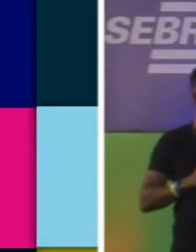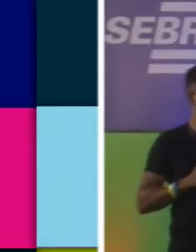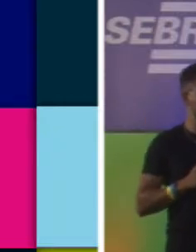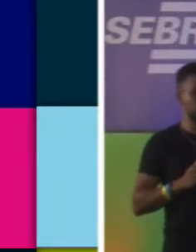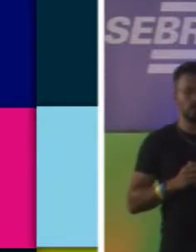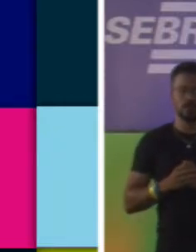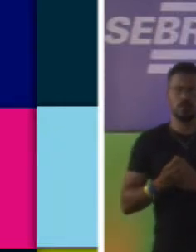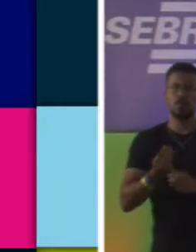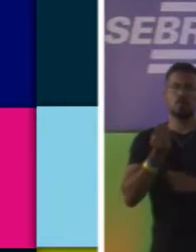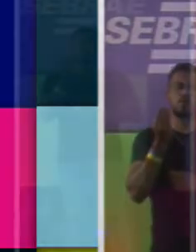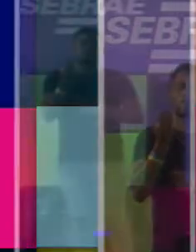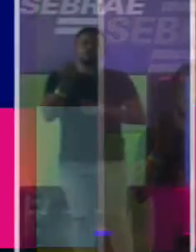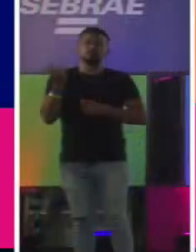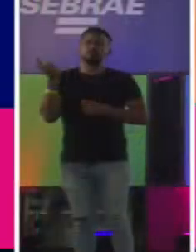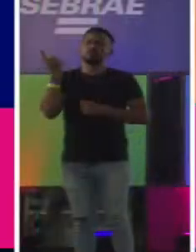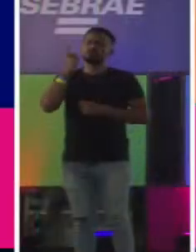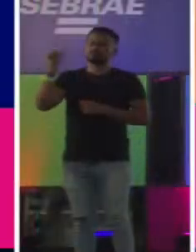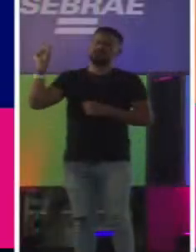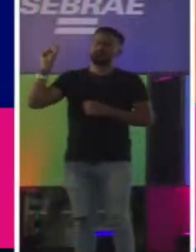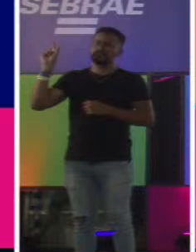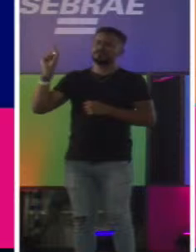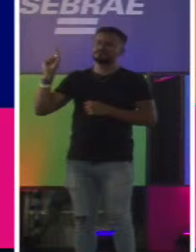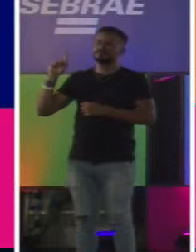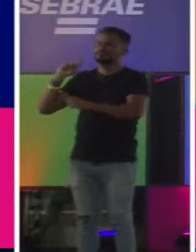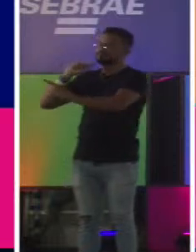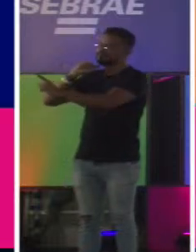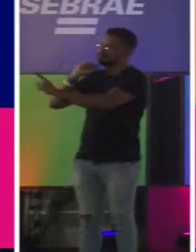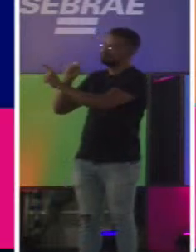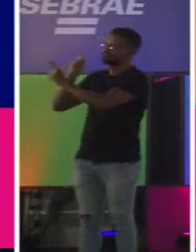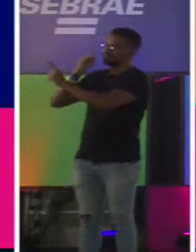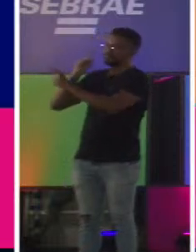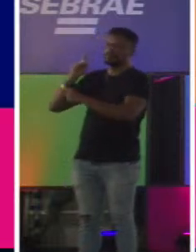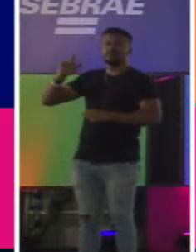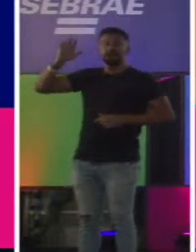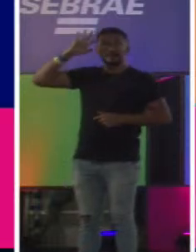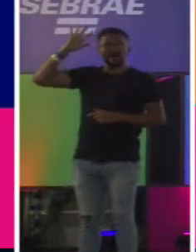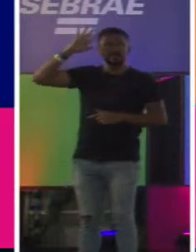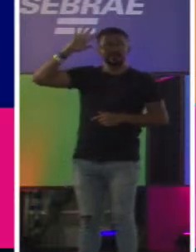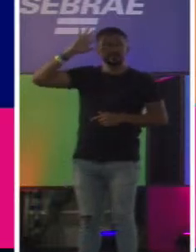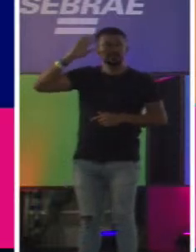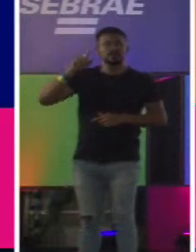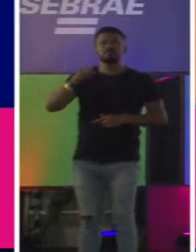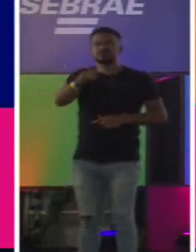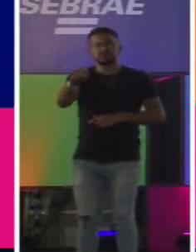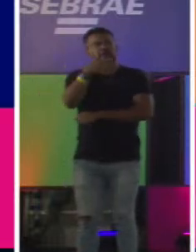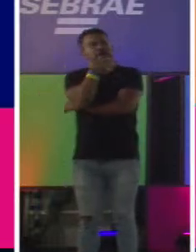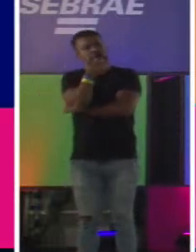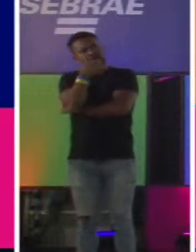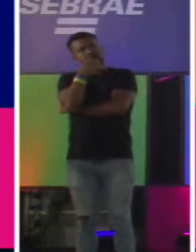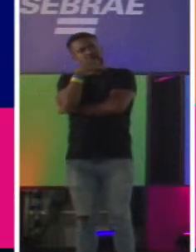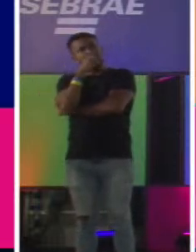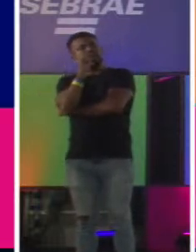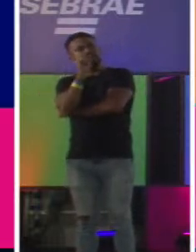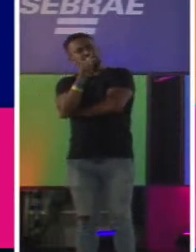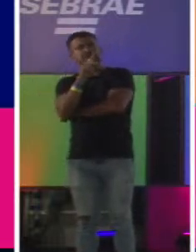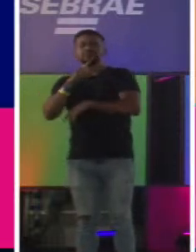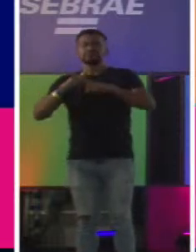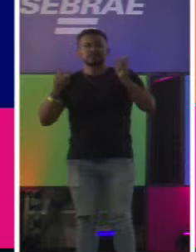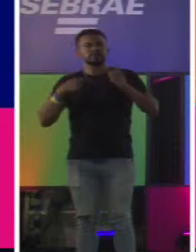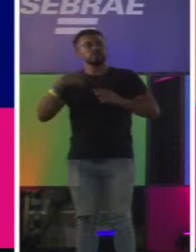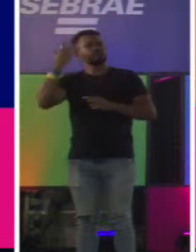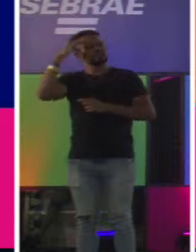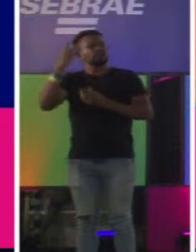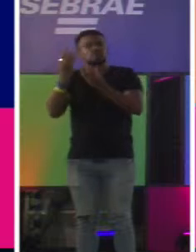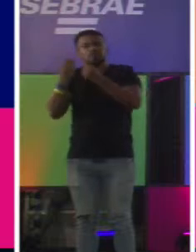E como que a gente chega nesse resultado? Porque eu imagino que agora eu devo estar falando tudo isso para você e você está, beleza, Bruna, mas eu não sei como eu